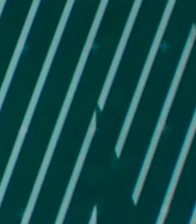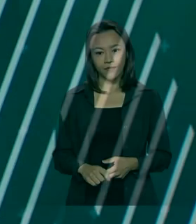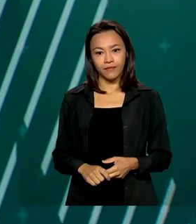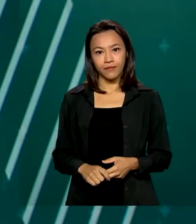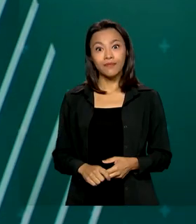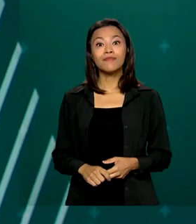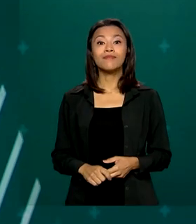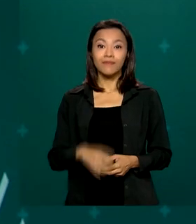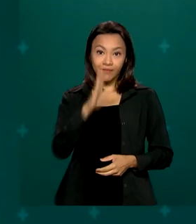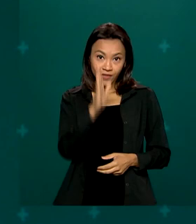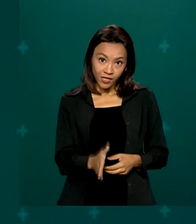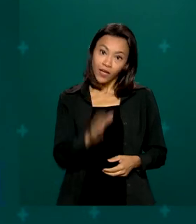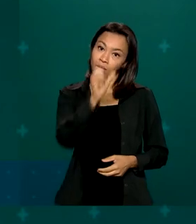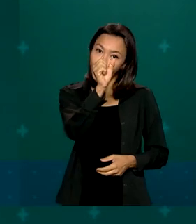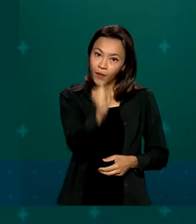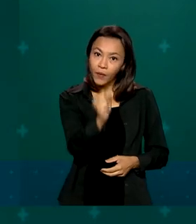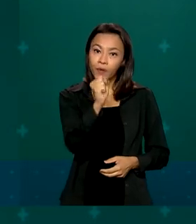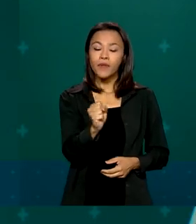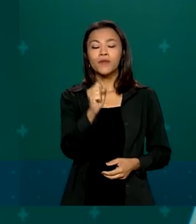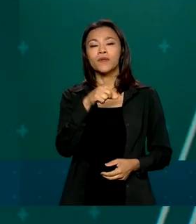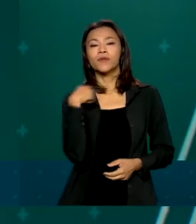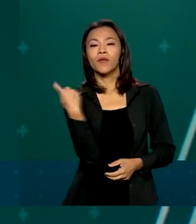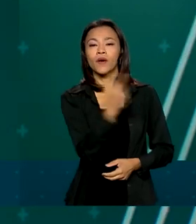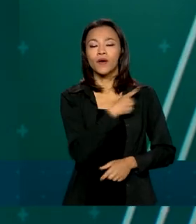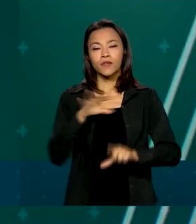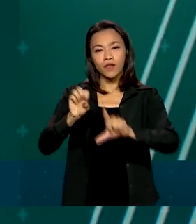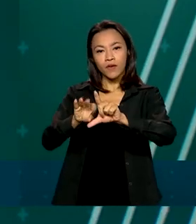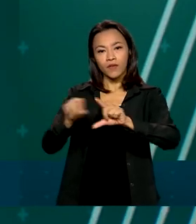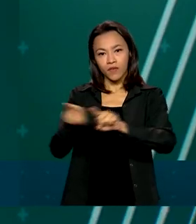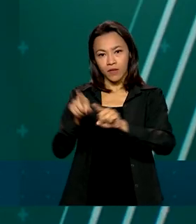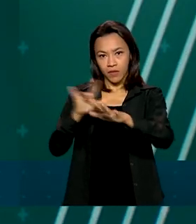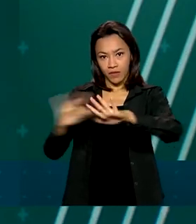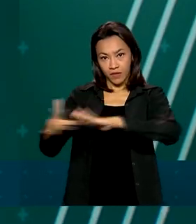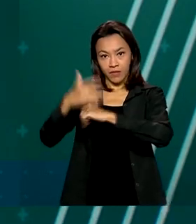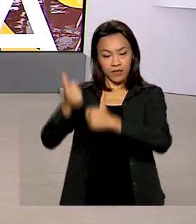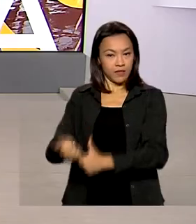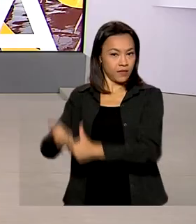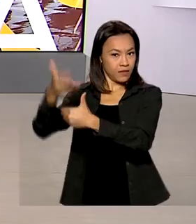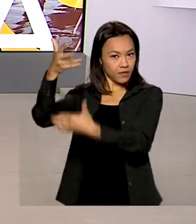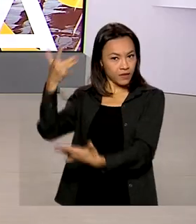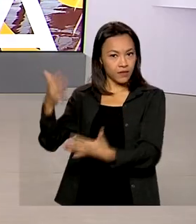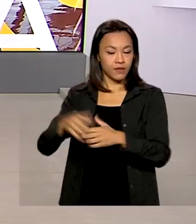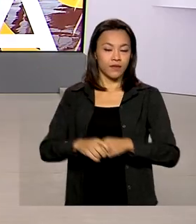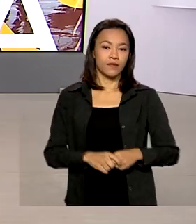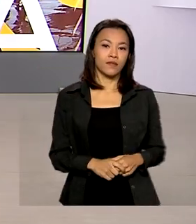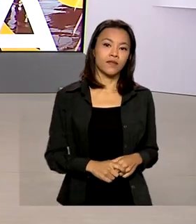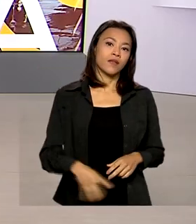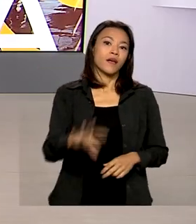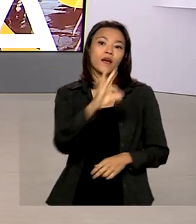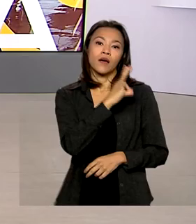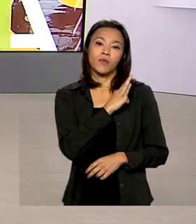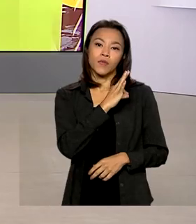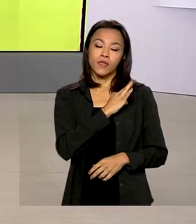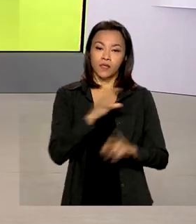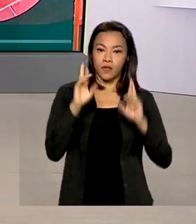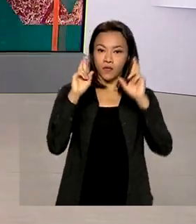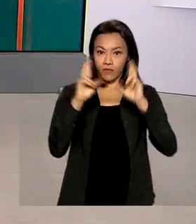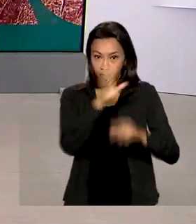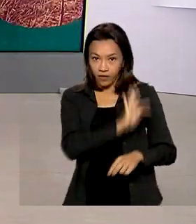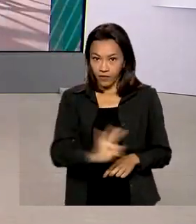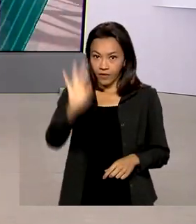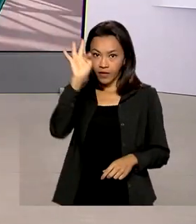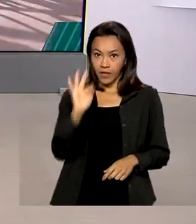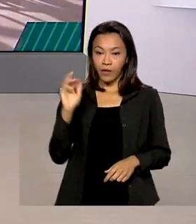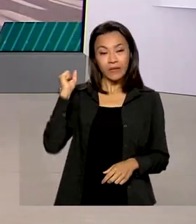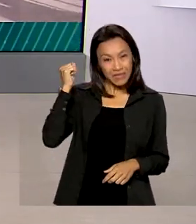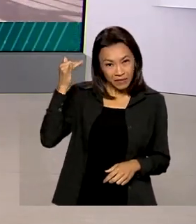São 8 horas, estamos ao vivo também pelas redes sociais. A Polícia Rodoviária Federal iniciou na